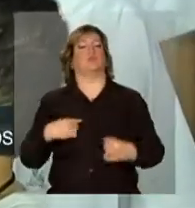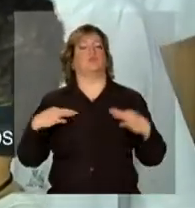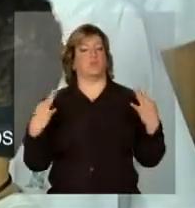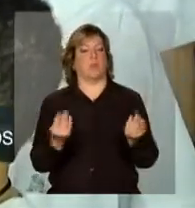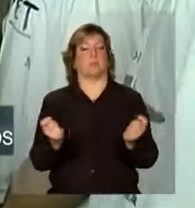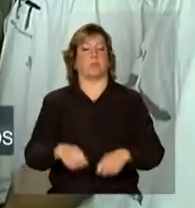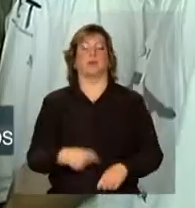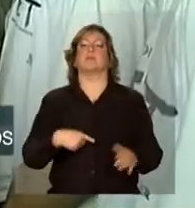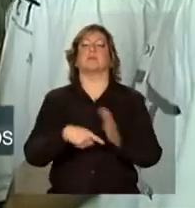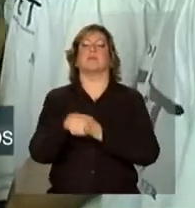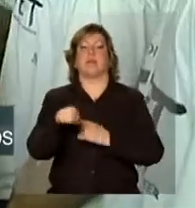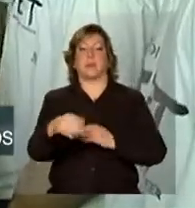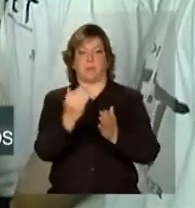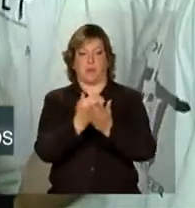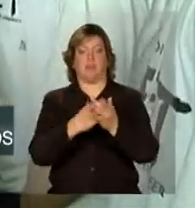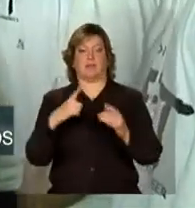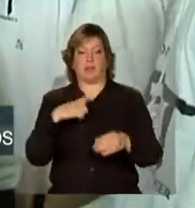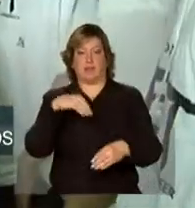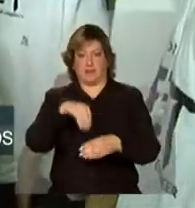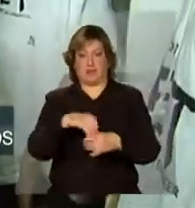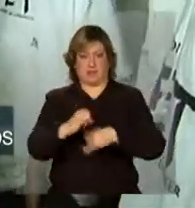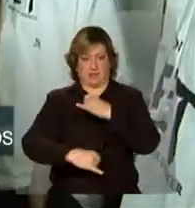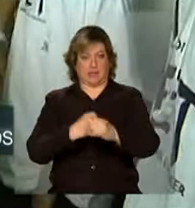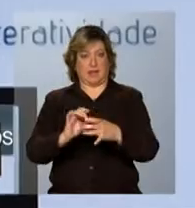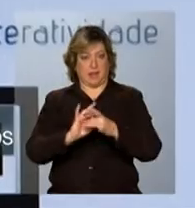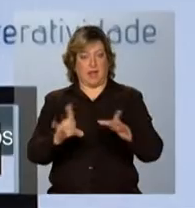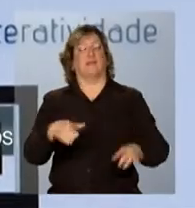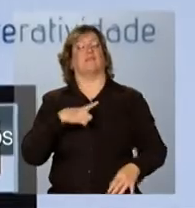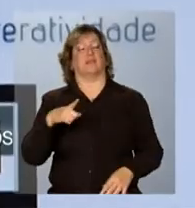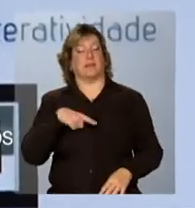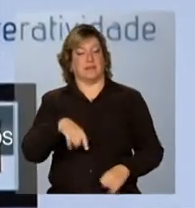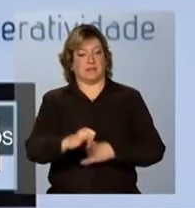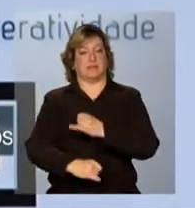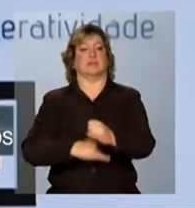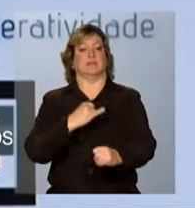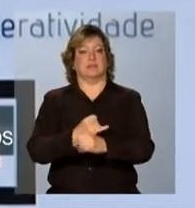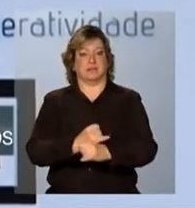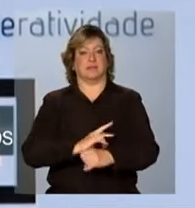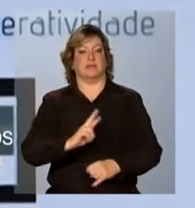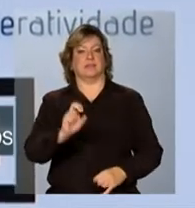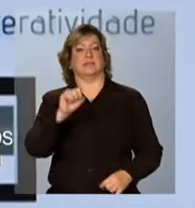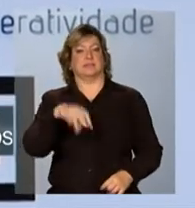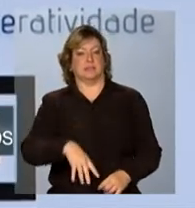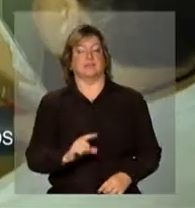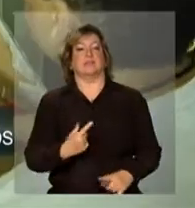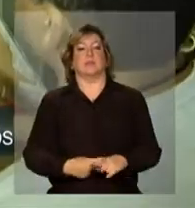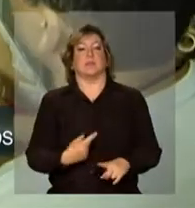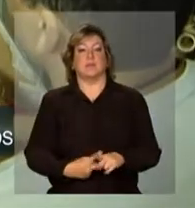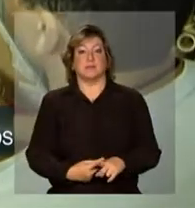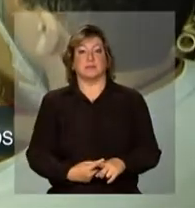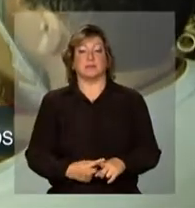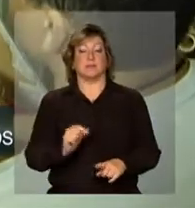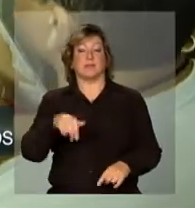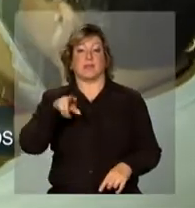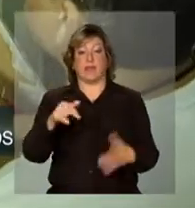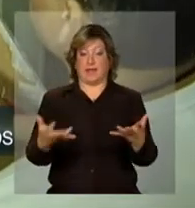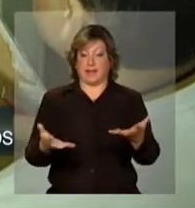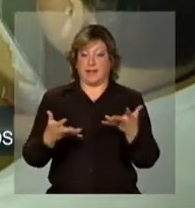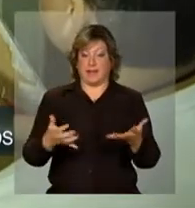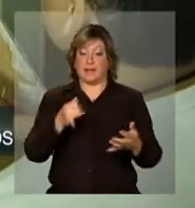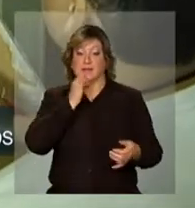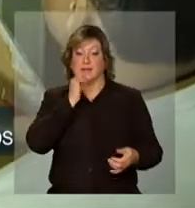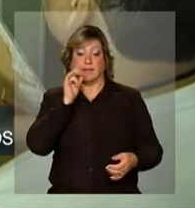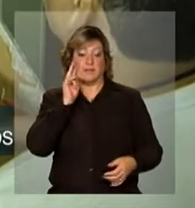disposição, ele já está na internet? Exatamente, ele já está na internet. Então, assim, quem quiser, no caso,